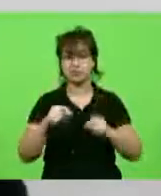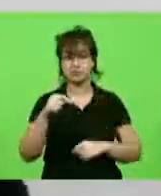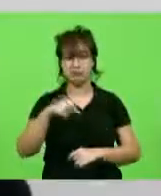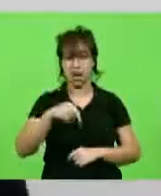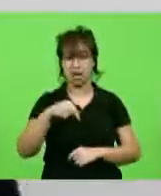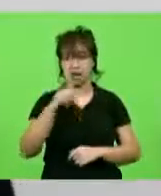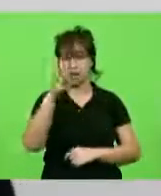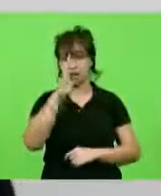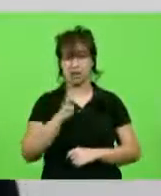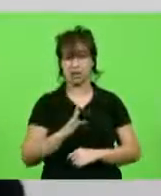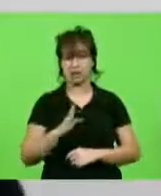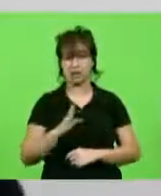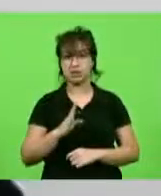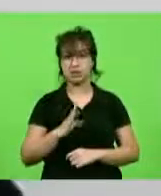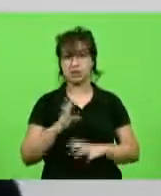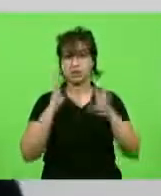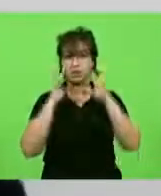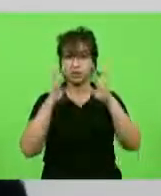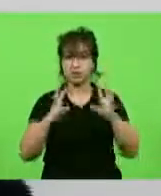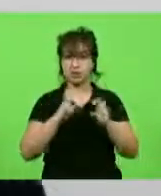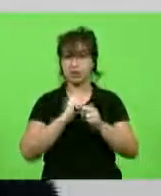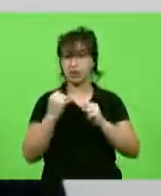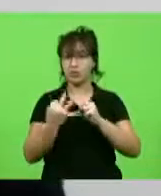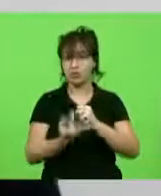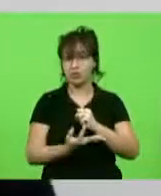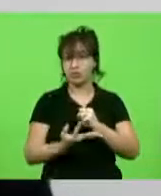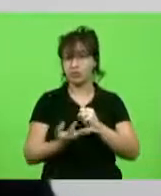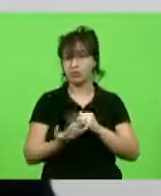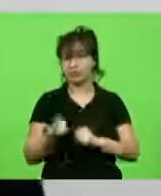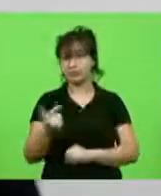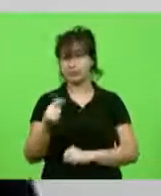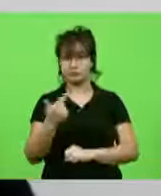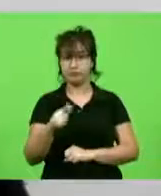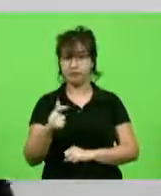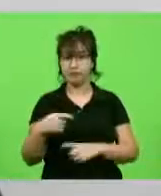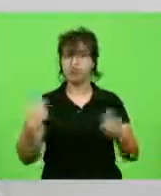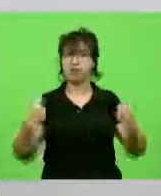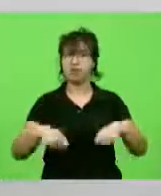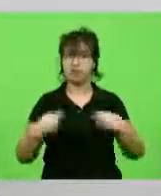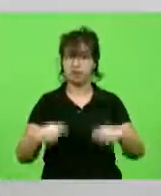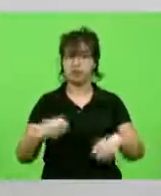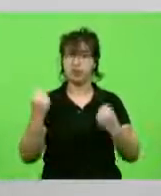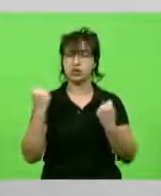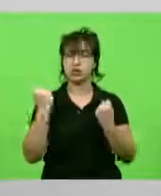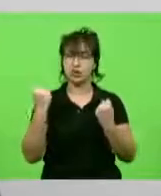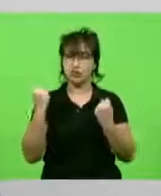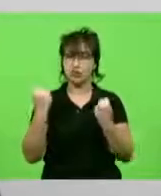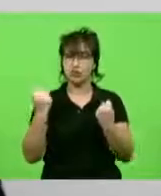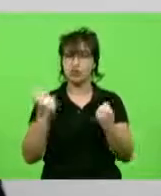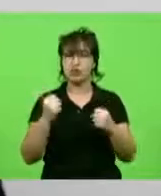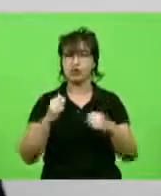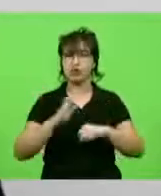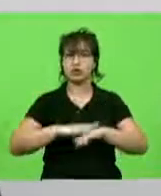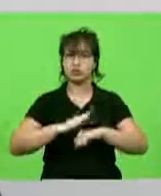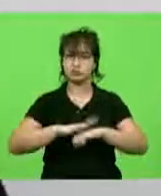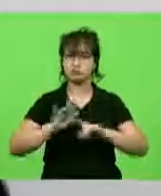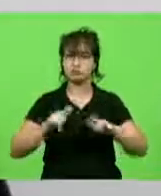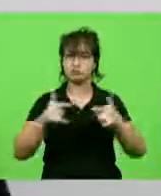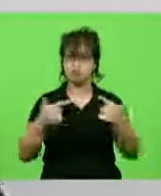está lidando bem com a pandemia no Brasil e é preciso que a gente fortaleça as ações para